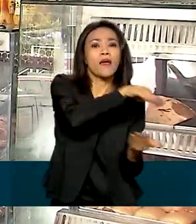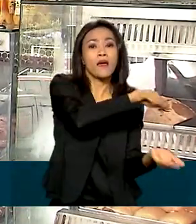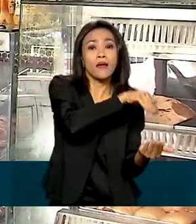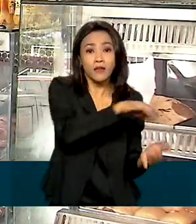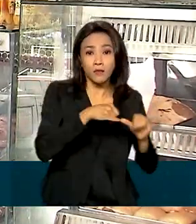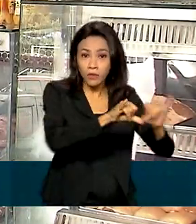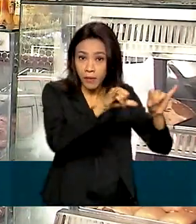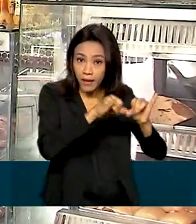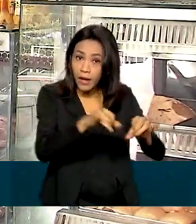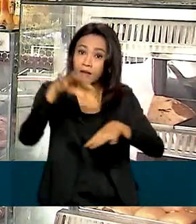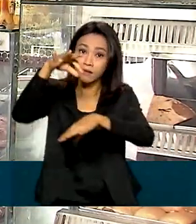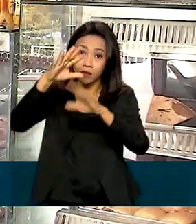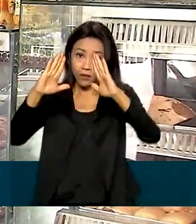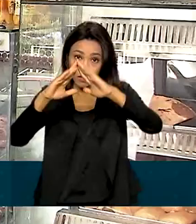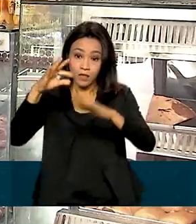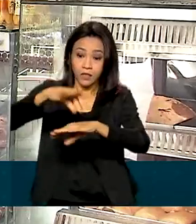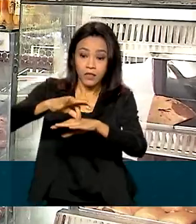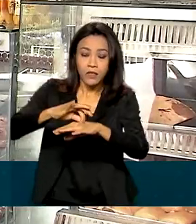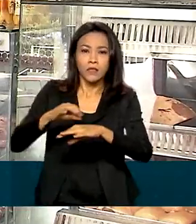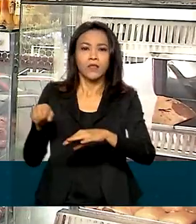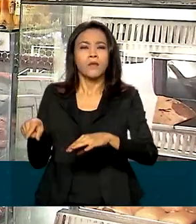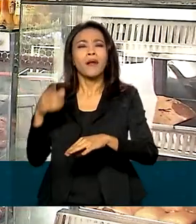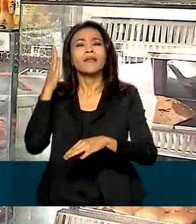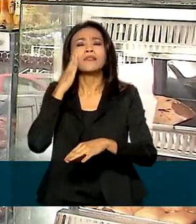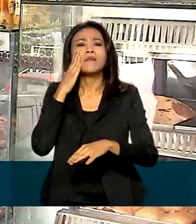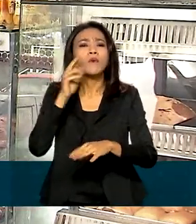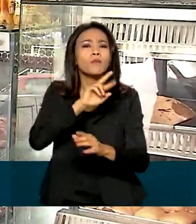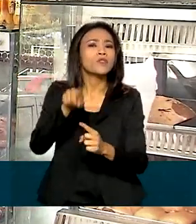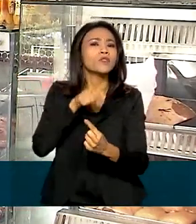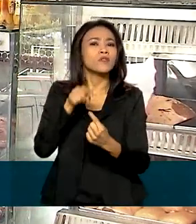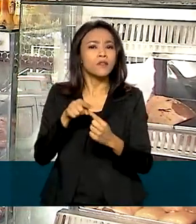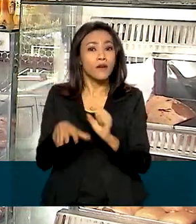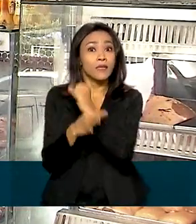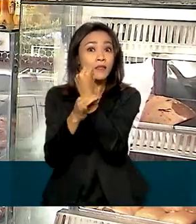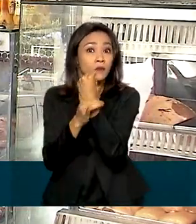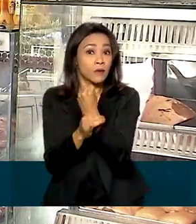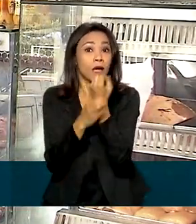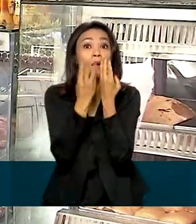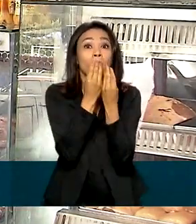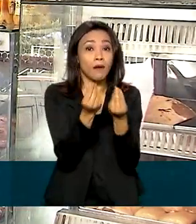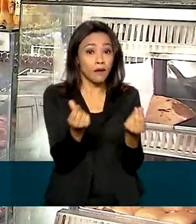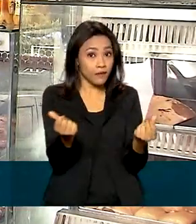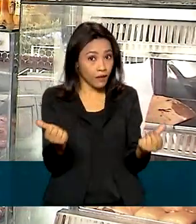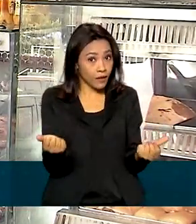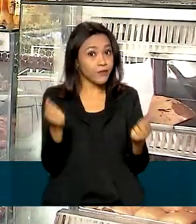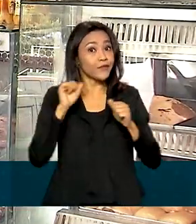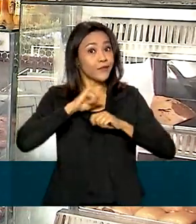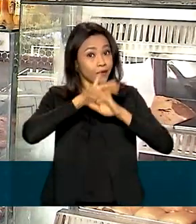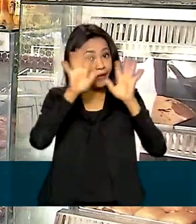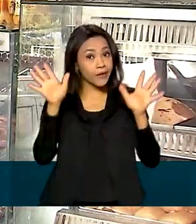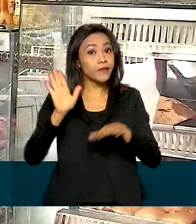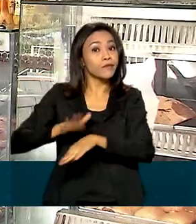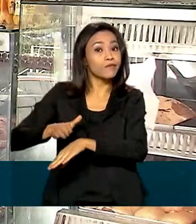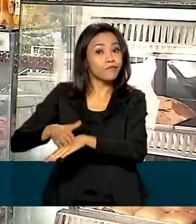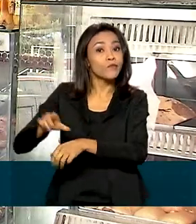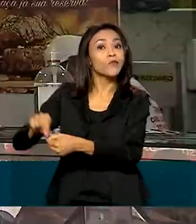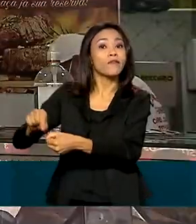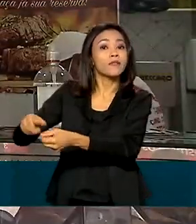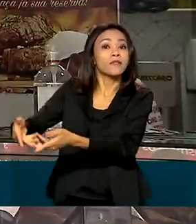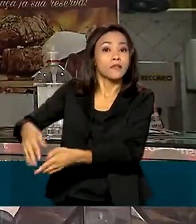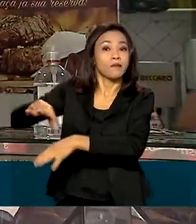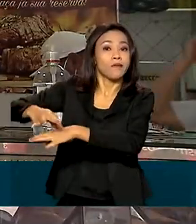regulamento vem assegurar a qualidade e a segurança dos produtos, além de garantir transparência aos consumidores.